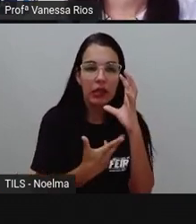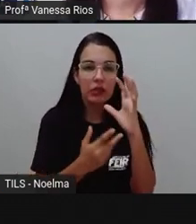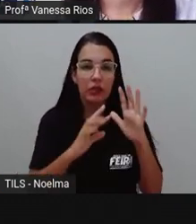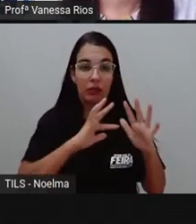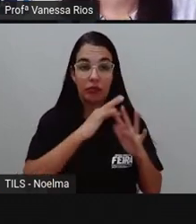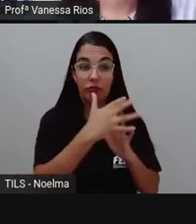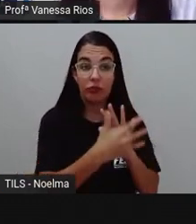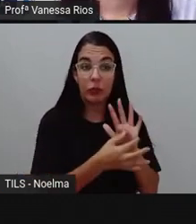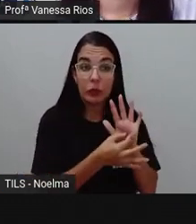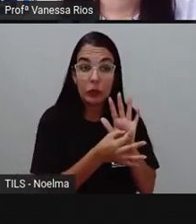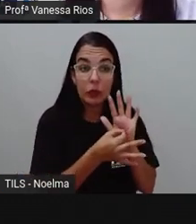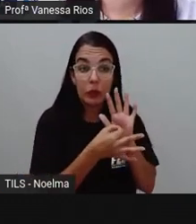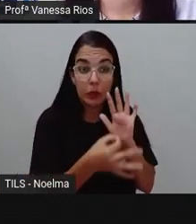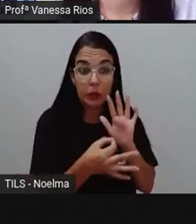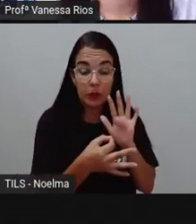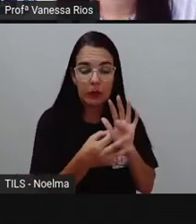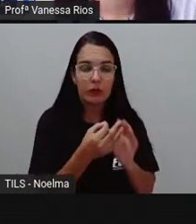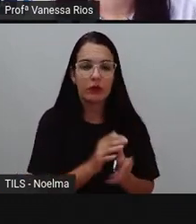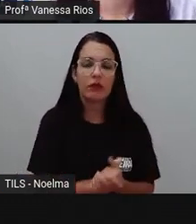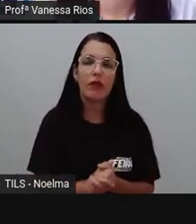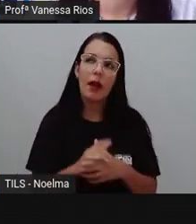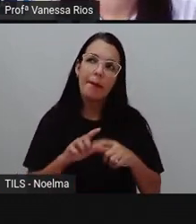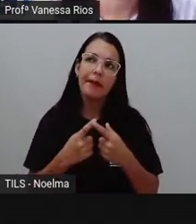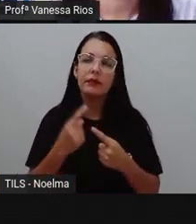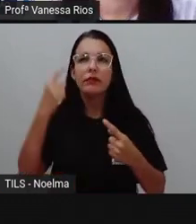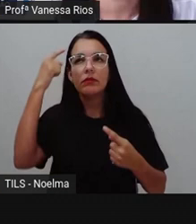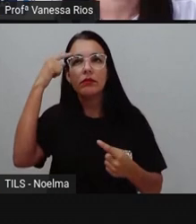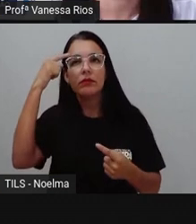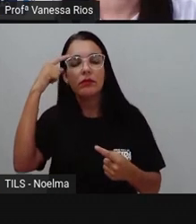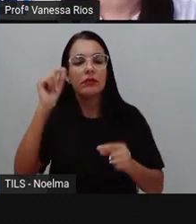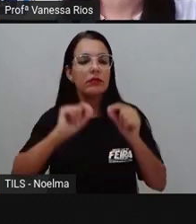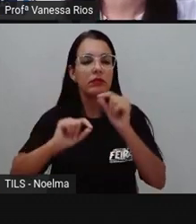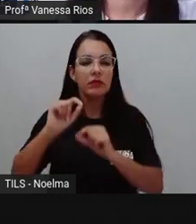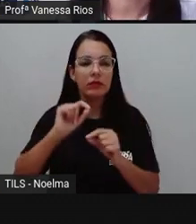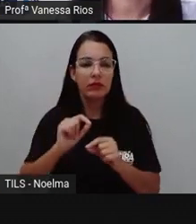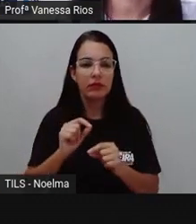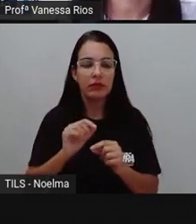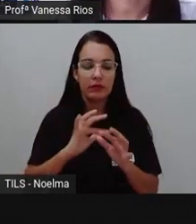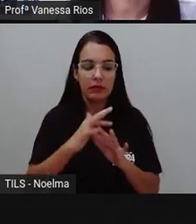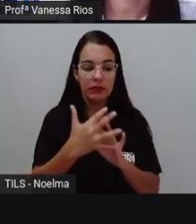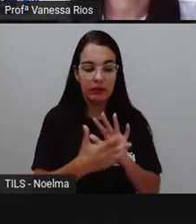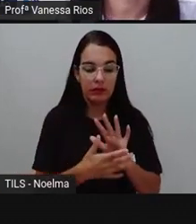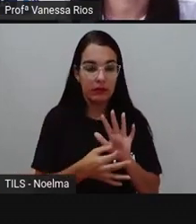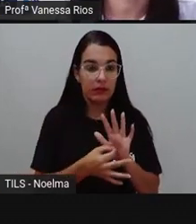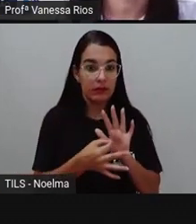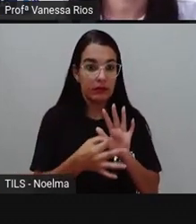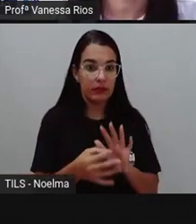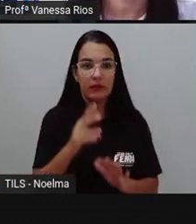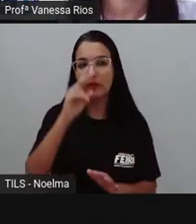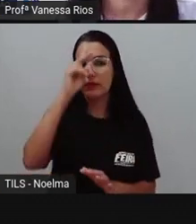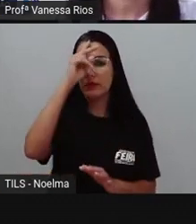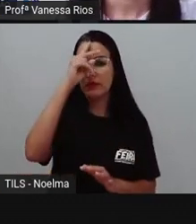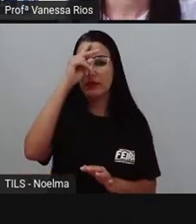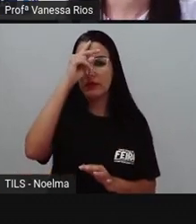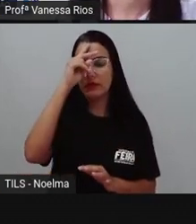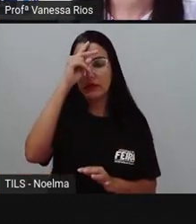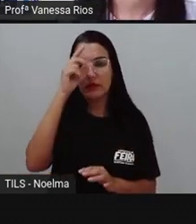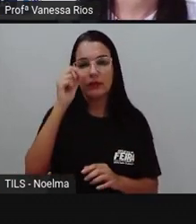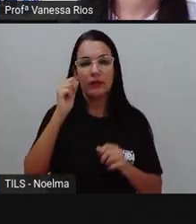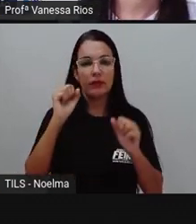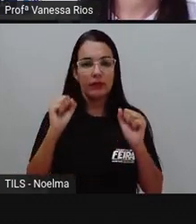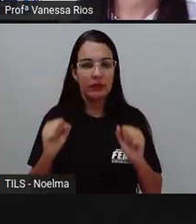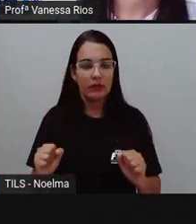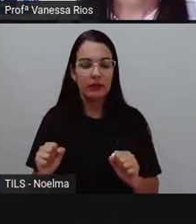nas ideias, no que a Pró leu sobre esta resenha crítica da história em quadrinhos, que fala sobre bullying, nós